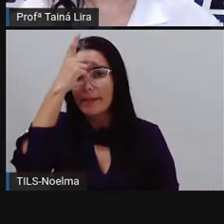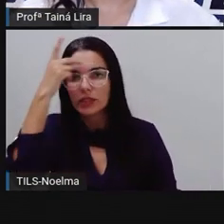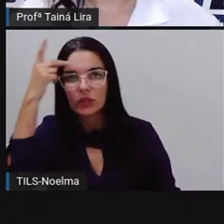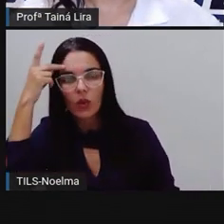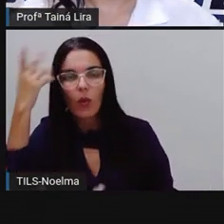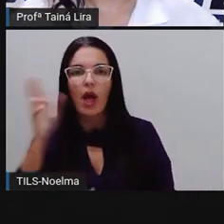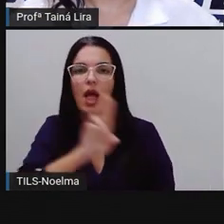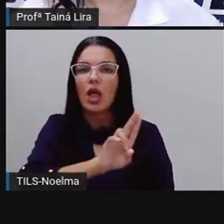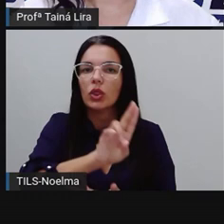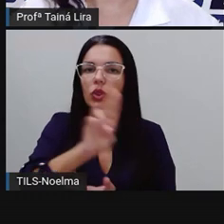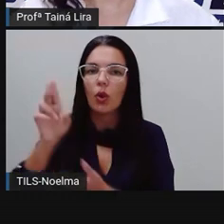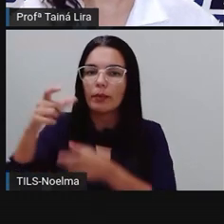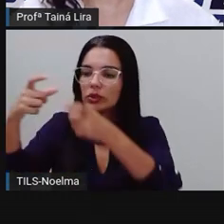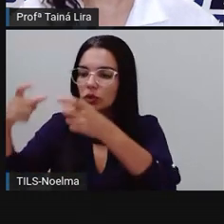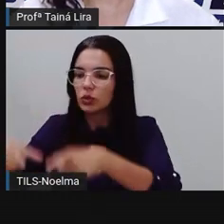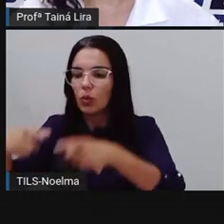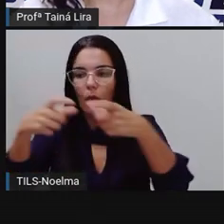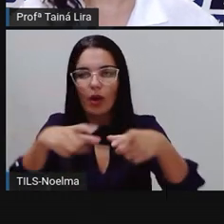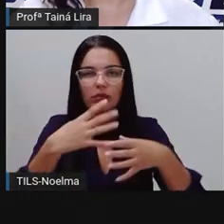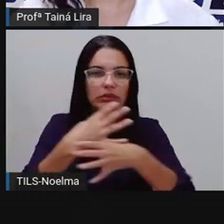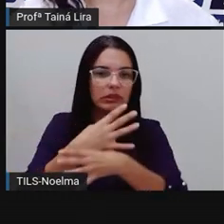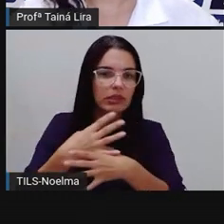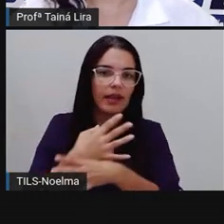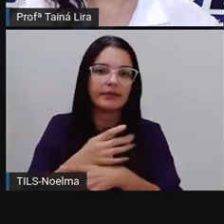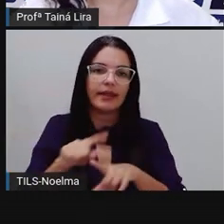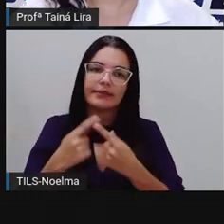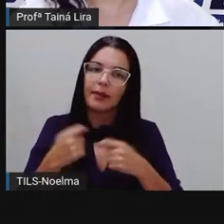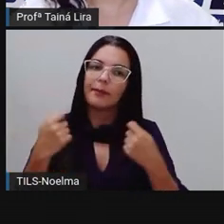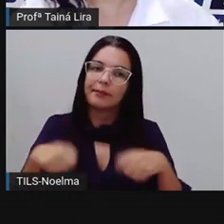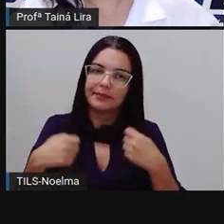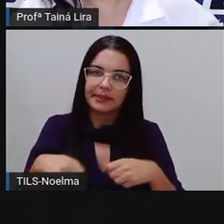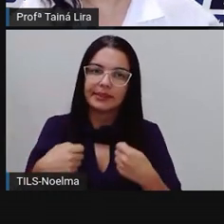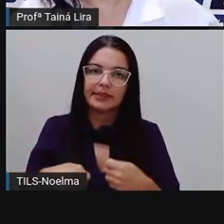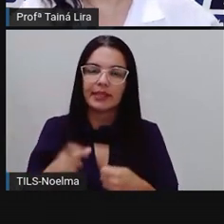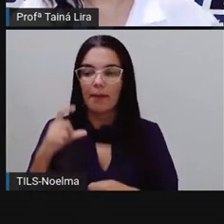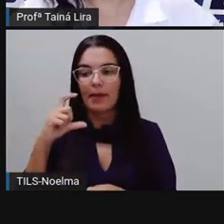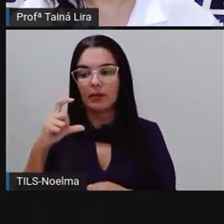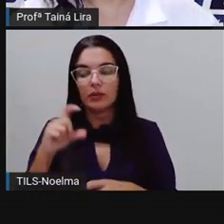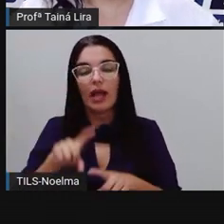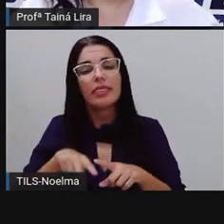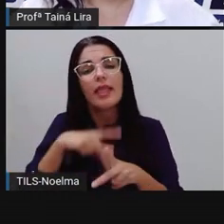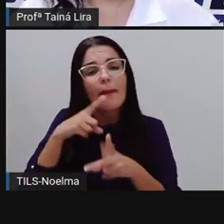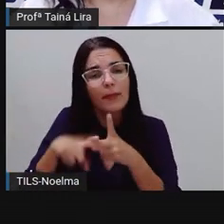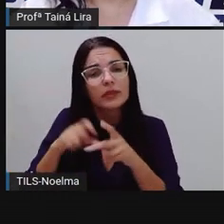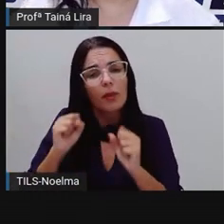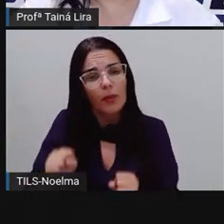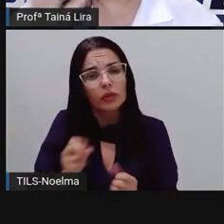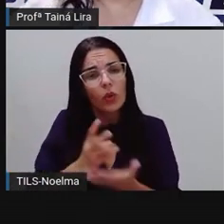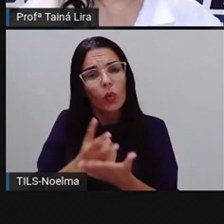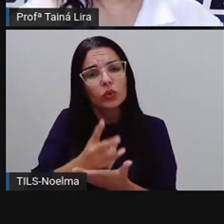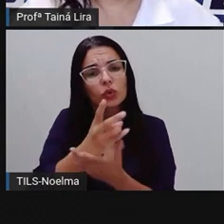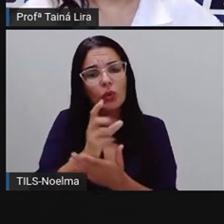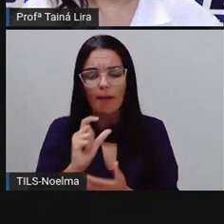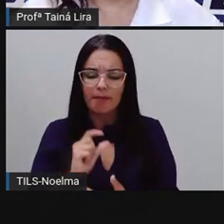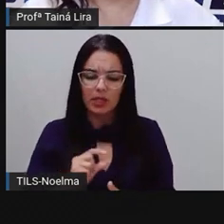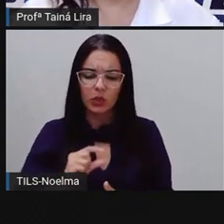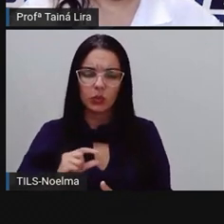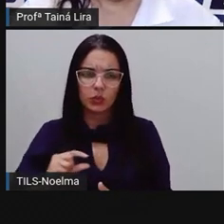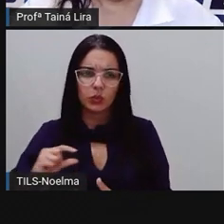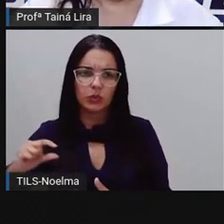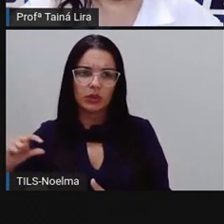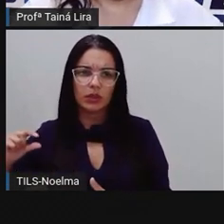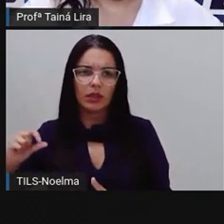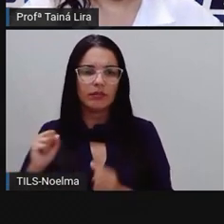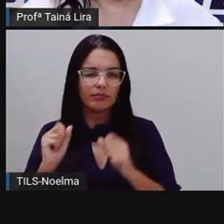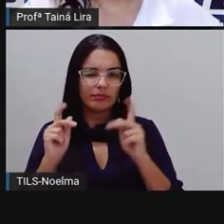preciso começar, olha lá, com uma letra maiúscula e aí eu posso continuar depois com a letra minúscula, mesmo escrevendo de bastão,